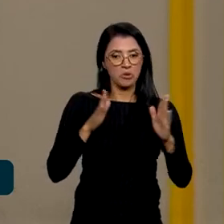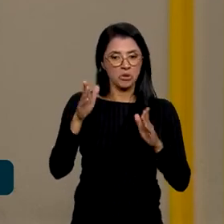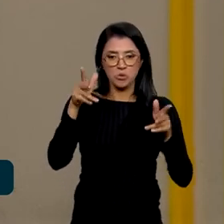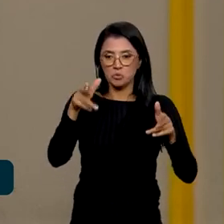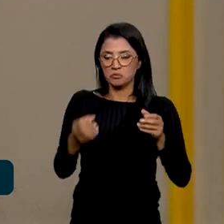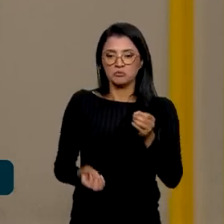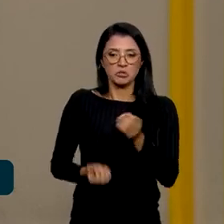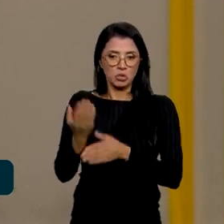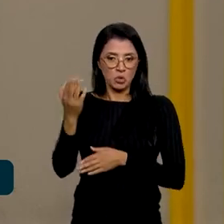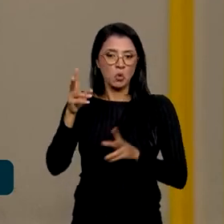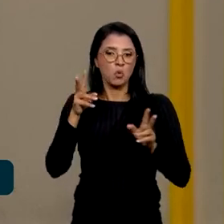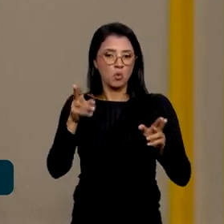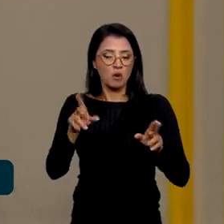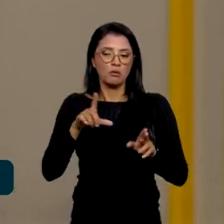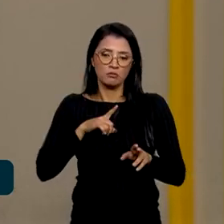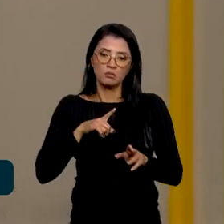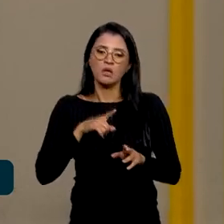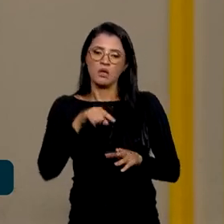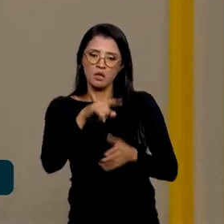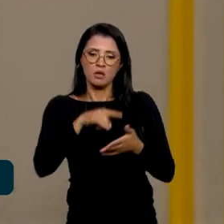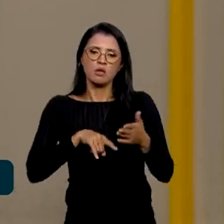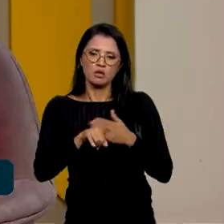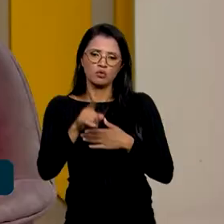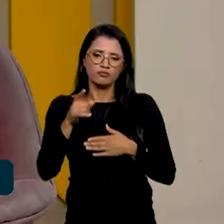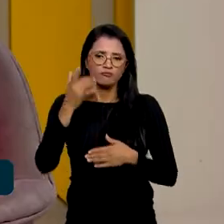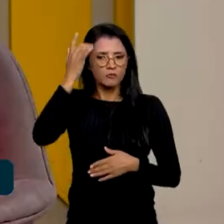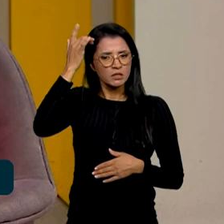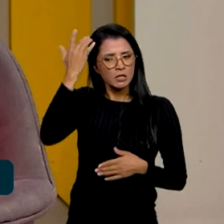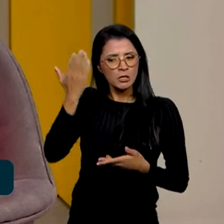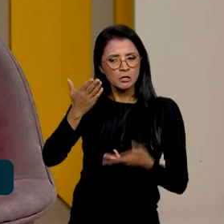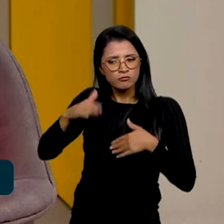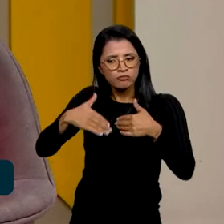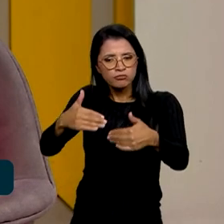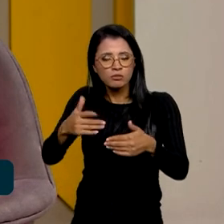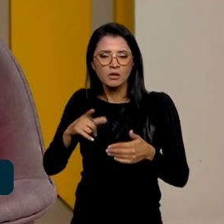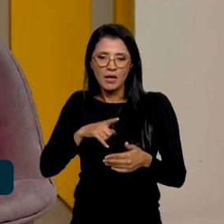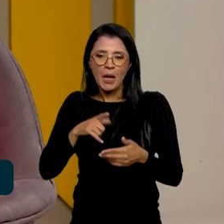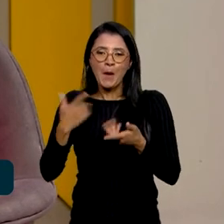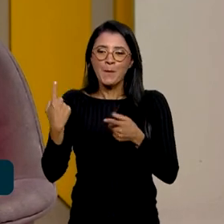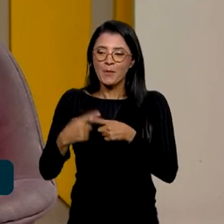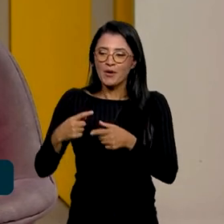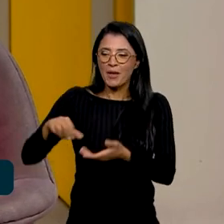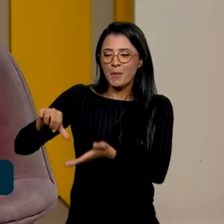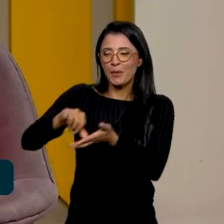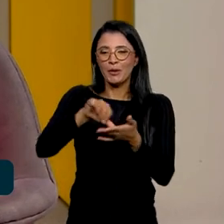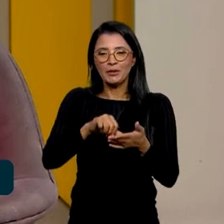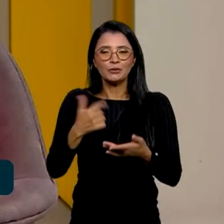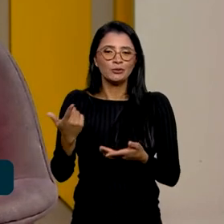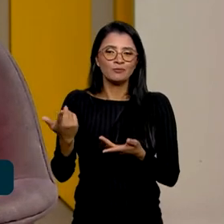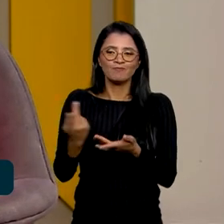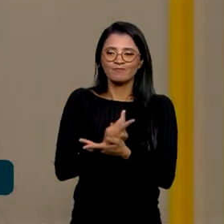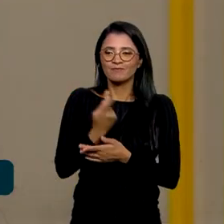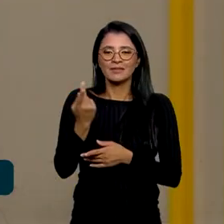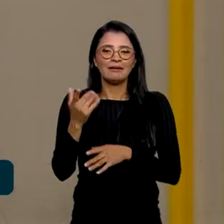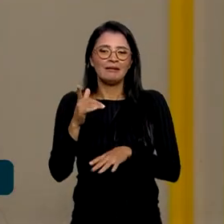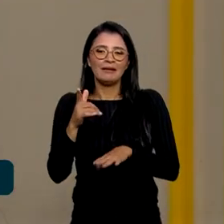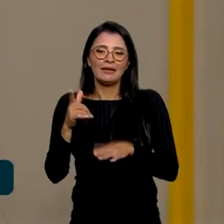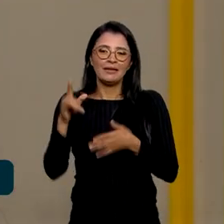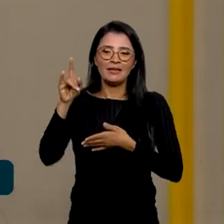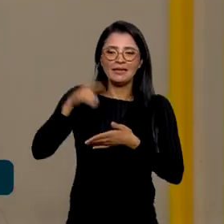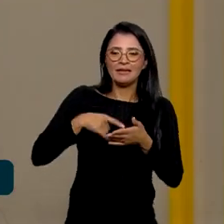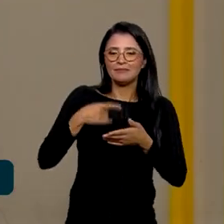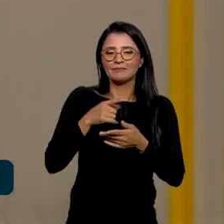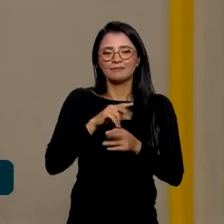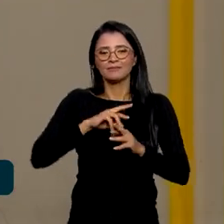e é um termo que facilita esse processo. Porque os pontos de cultura estiveram muito arrolados em instrumentos equivocados,